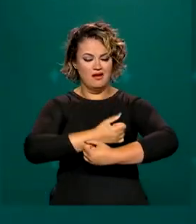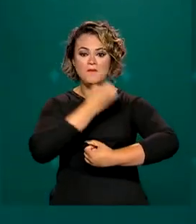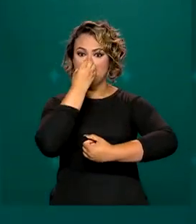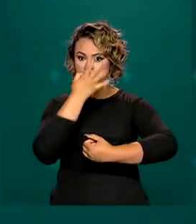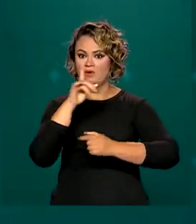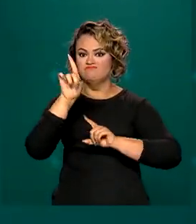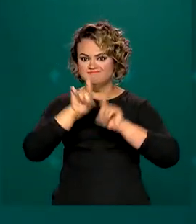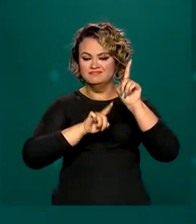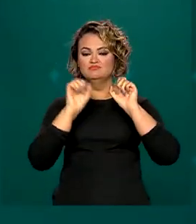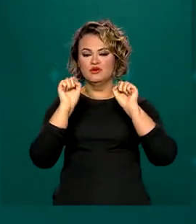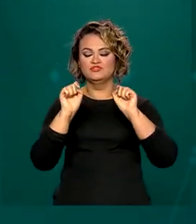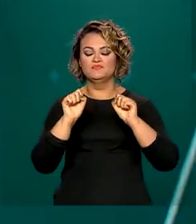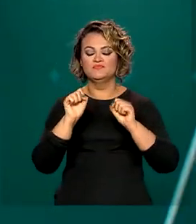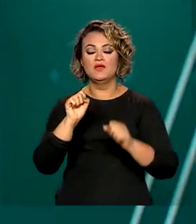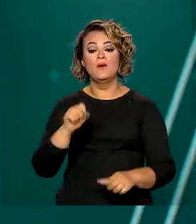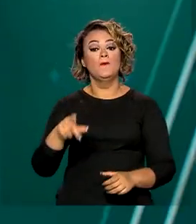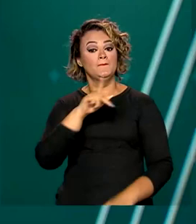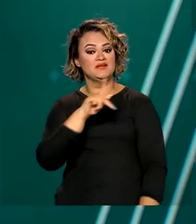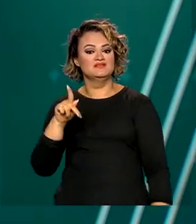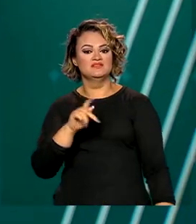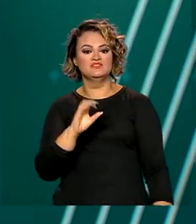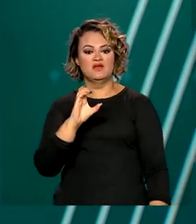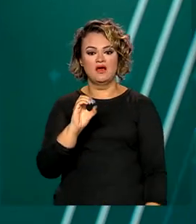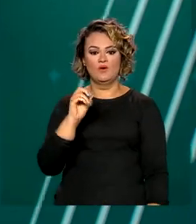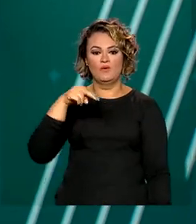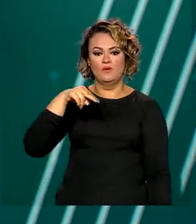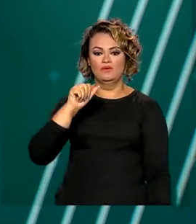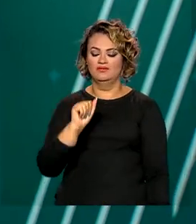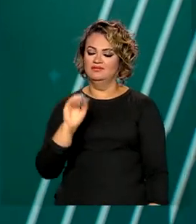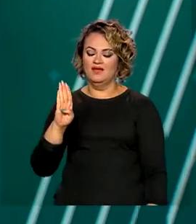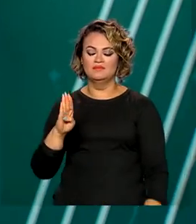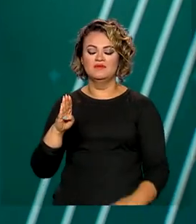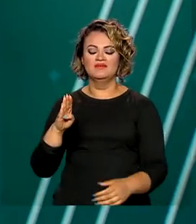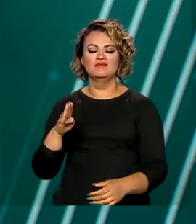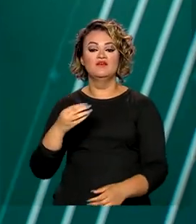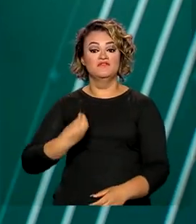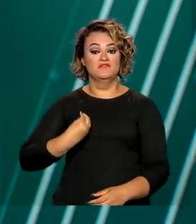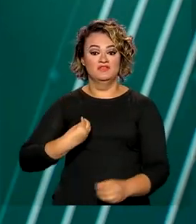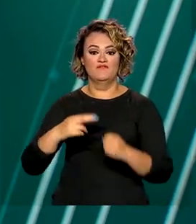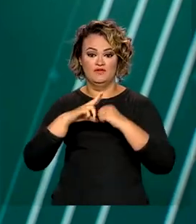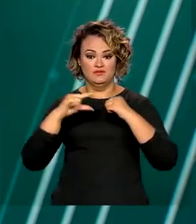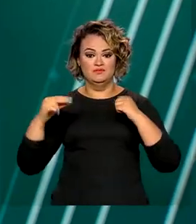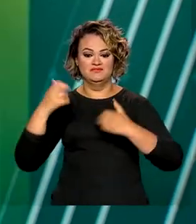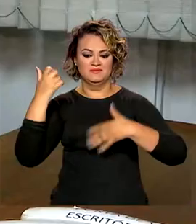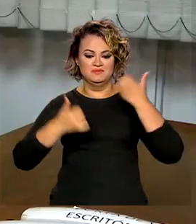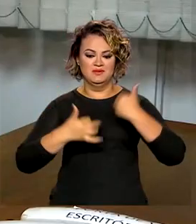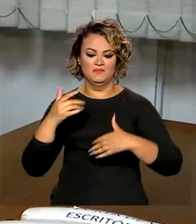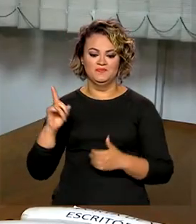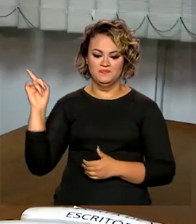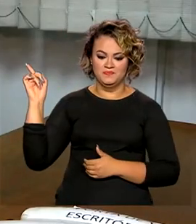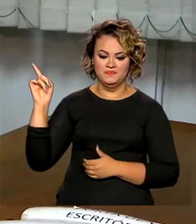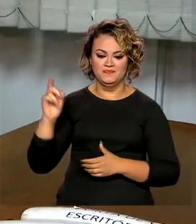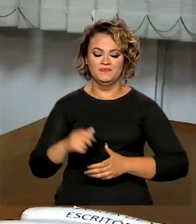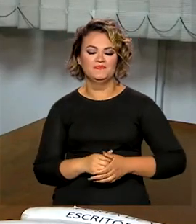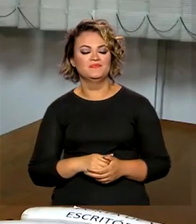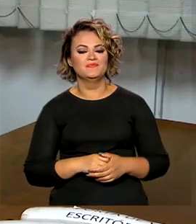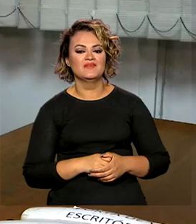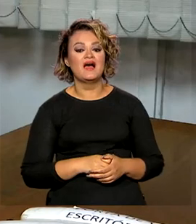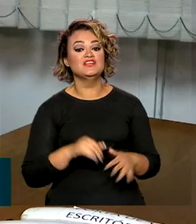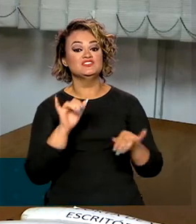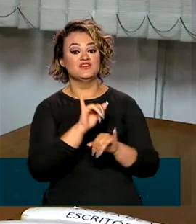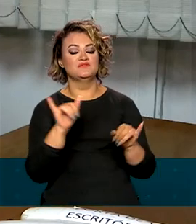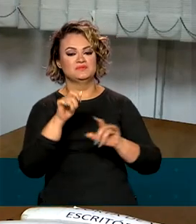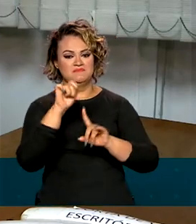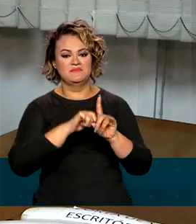vem. O presidente da Conab falou sobre o assunto no programa de rádio A Voz do Brasil. Nós acabamos de anunciar